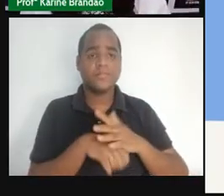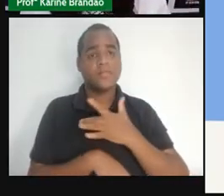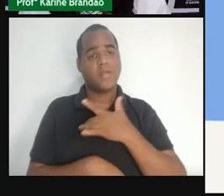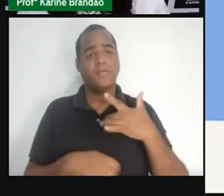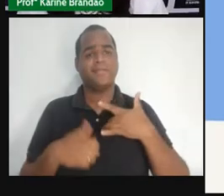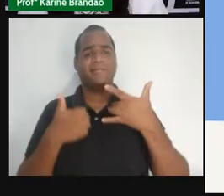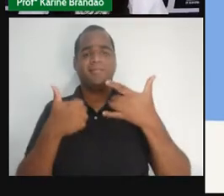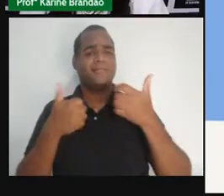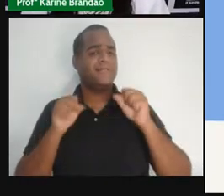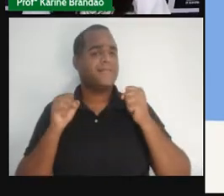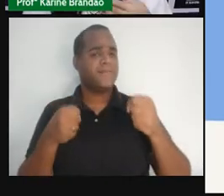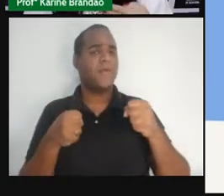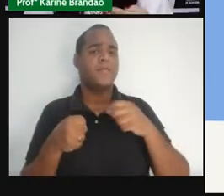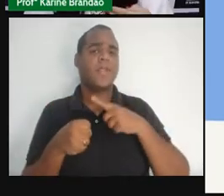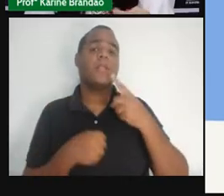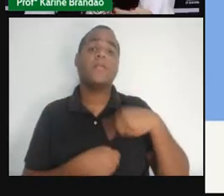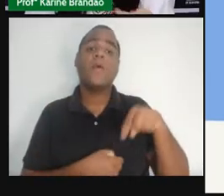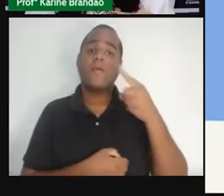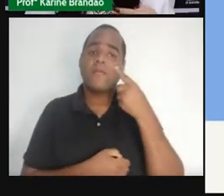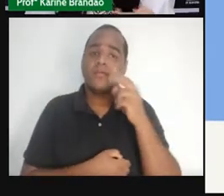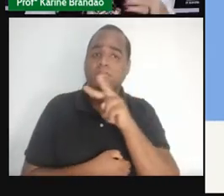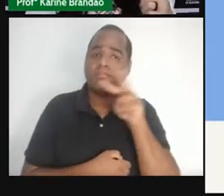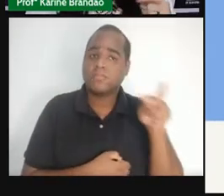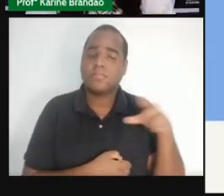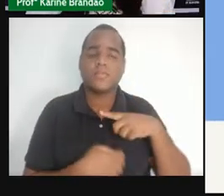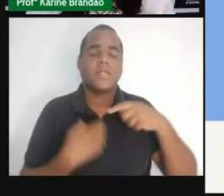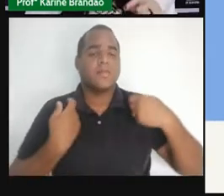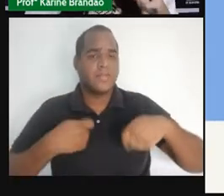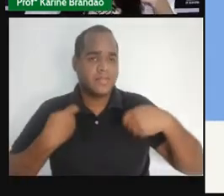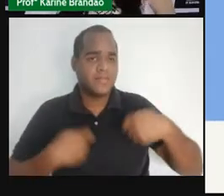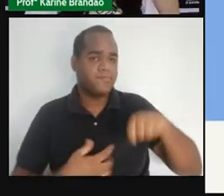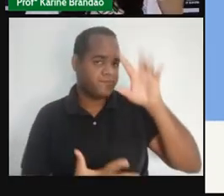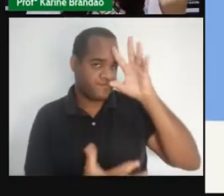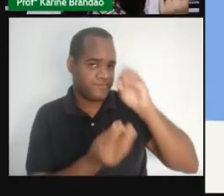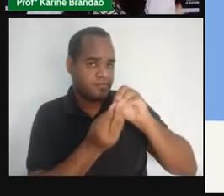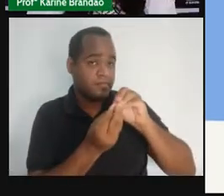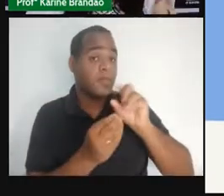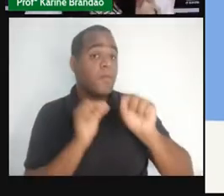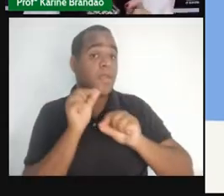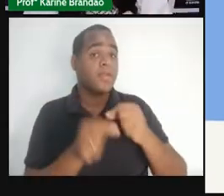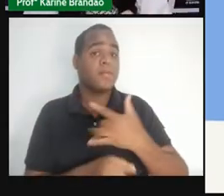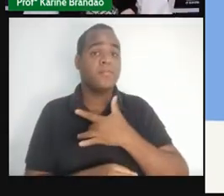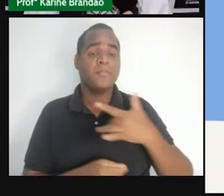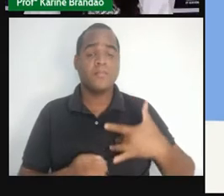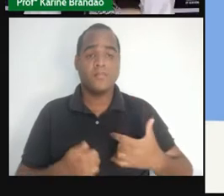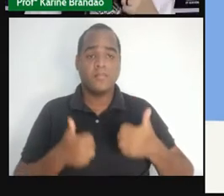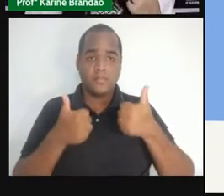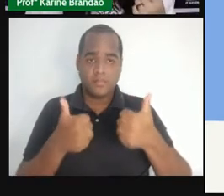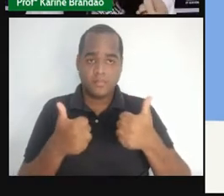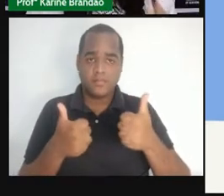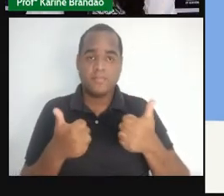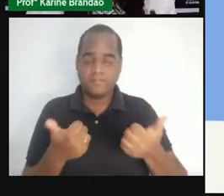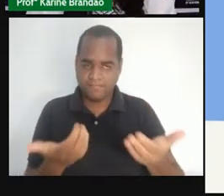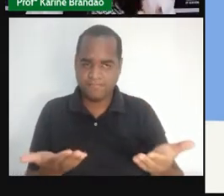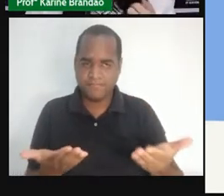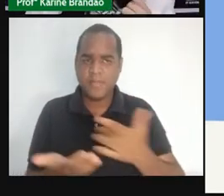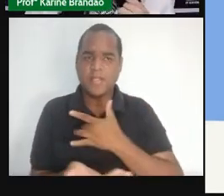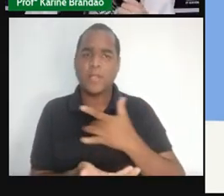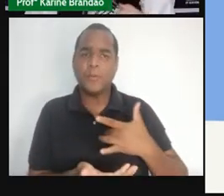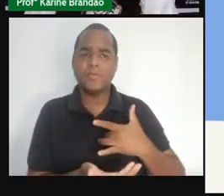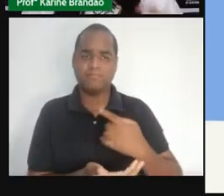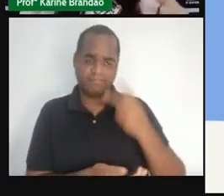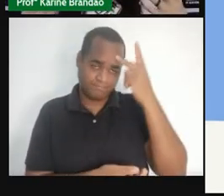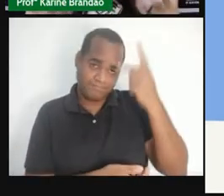além disso. E a gente viu o quanto a gente precisa também compreender sobre uma saúde individual e coletiva. A saúde individual,